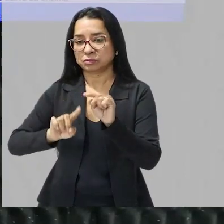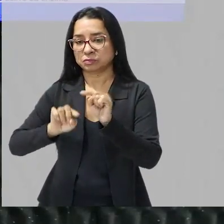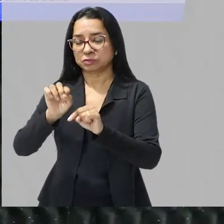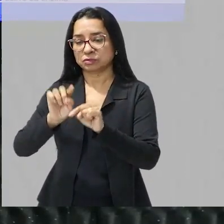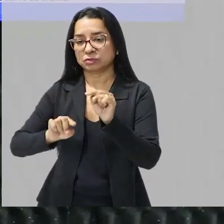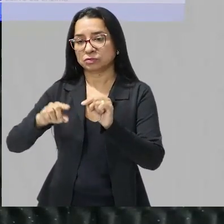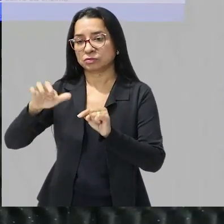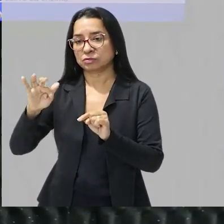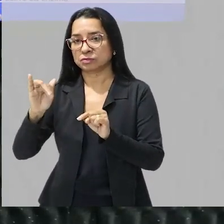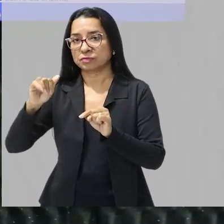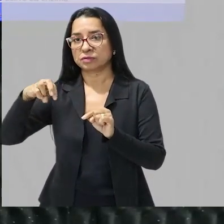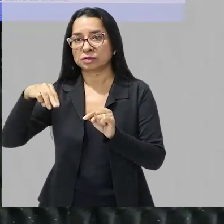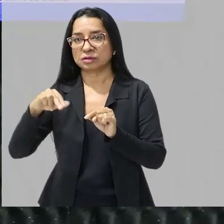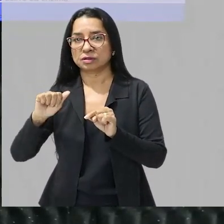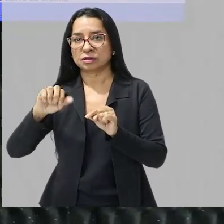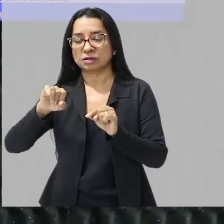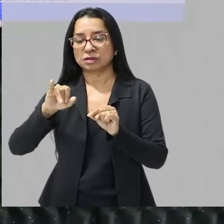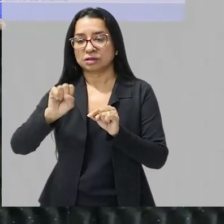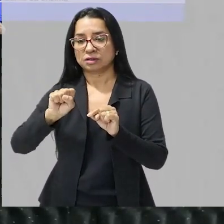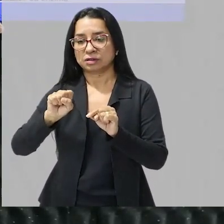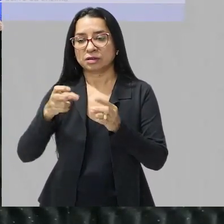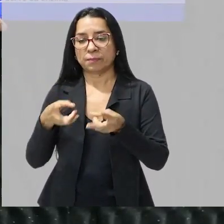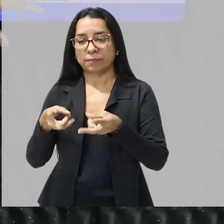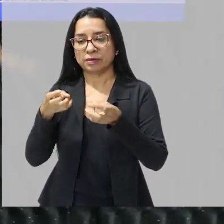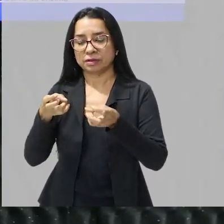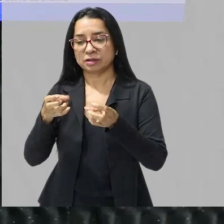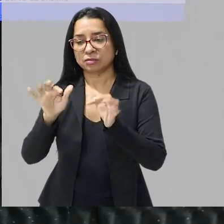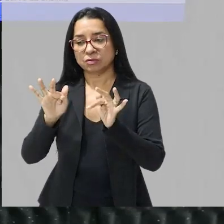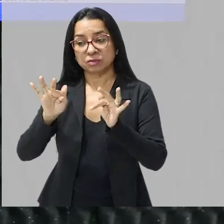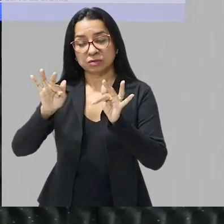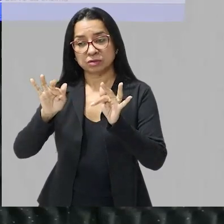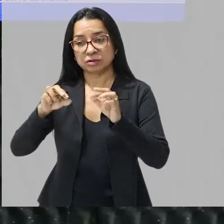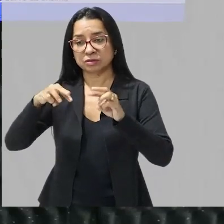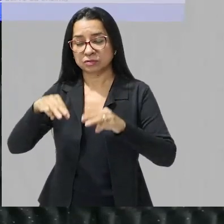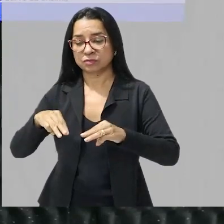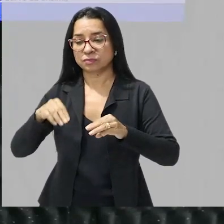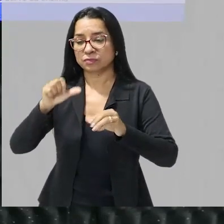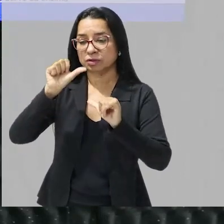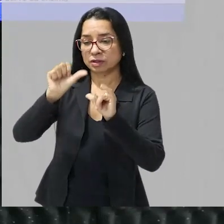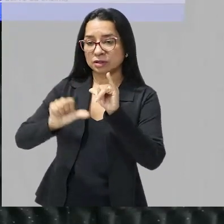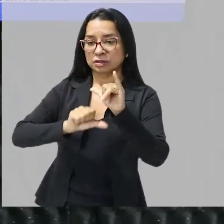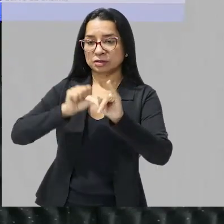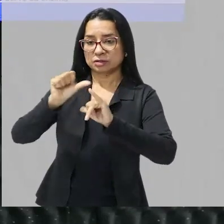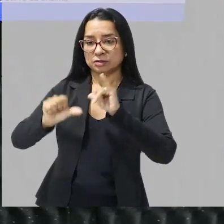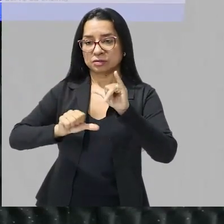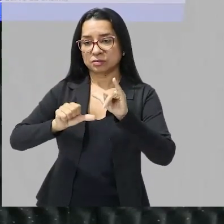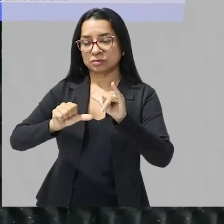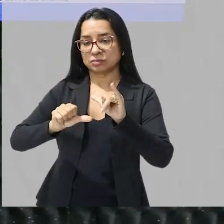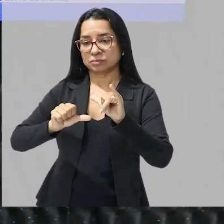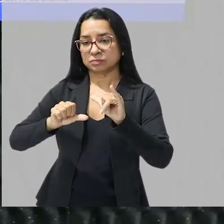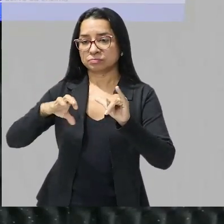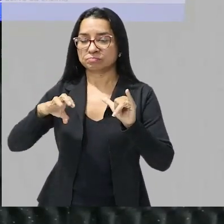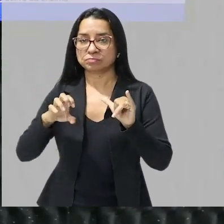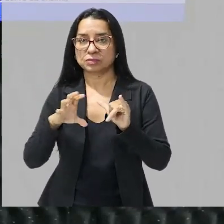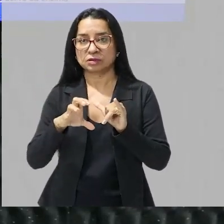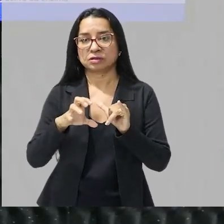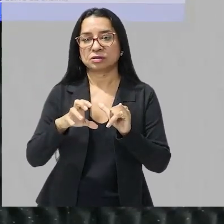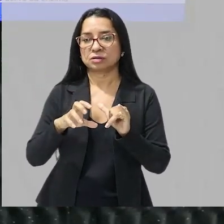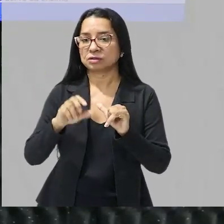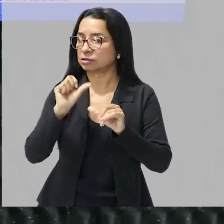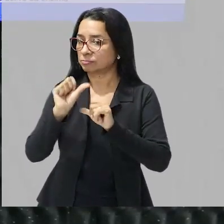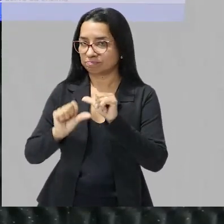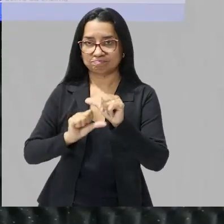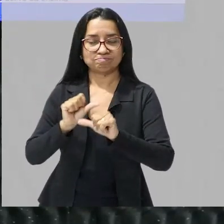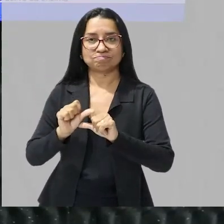percebam que no final da reação química a enzima ela permaneceu intacta ela não foi alterada de jeito nenhum